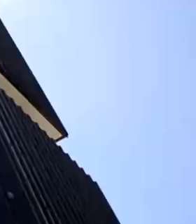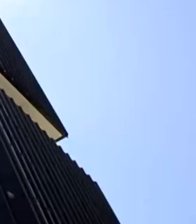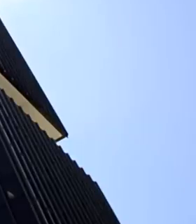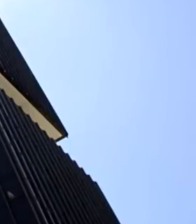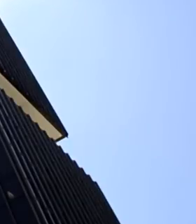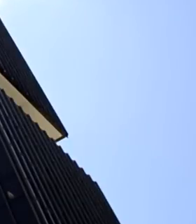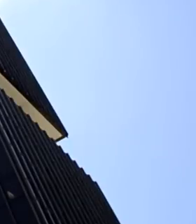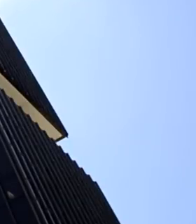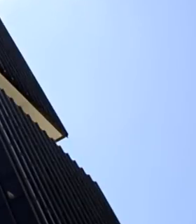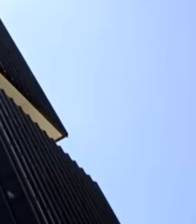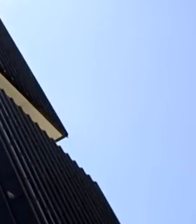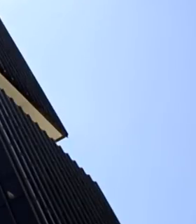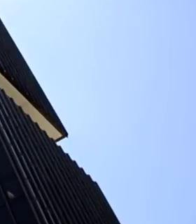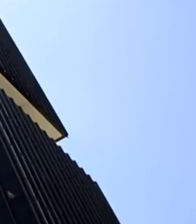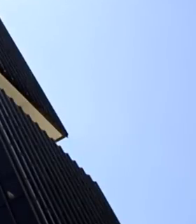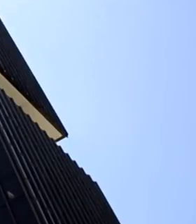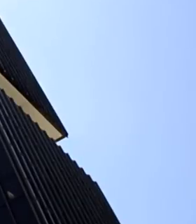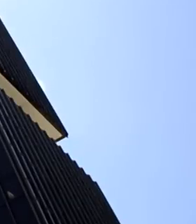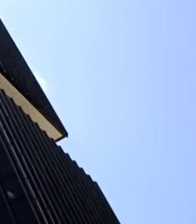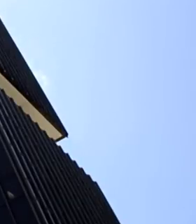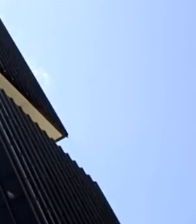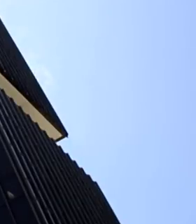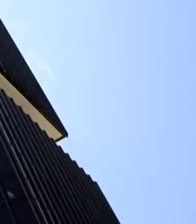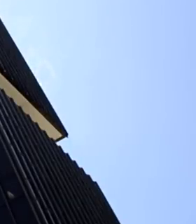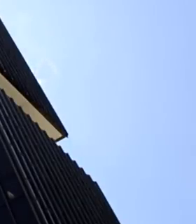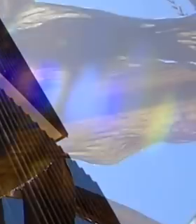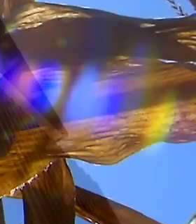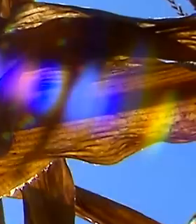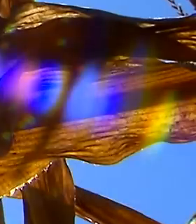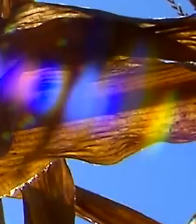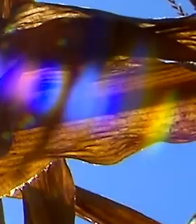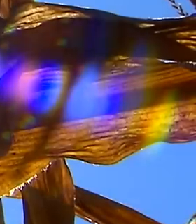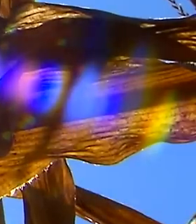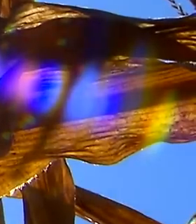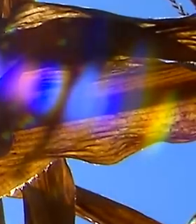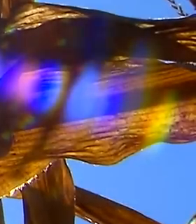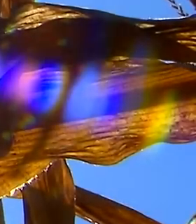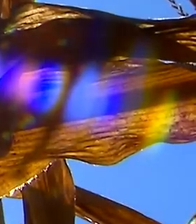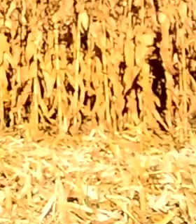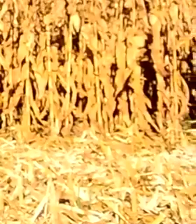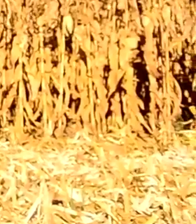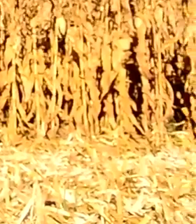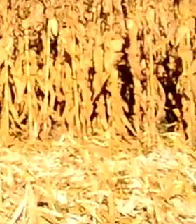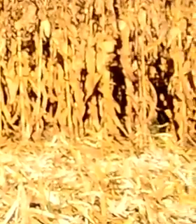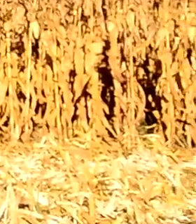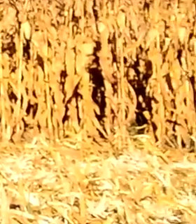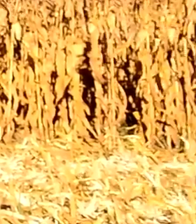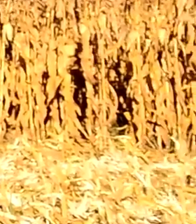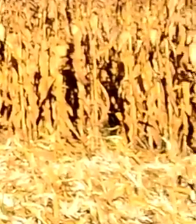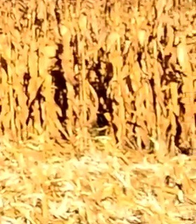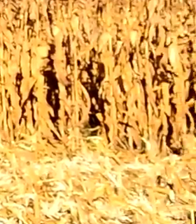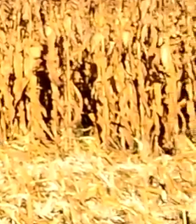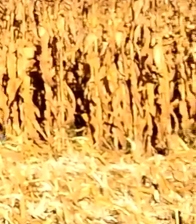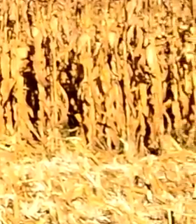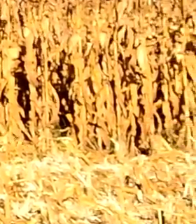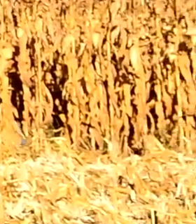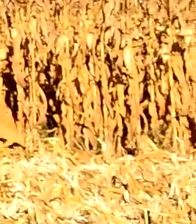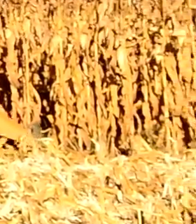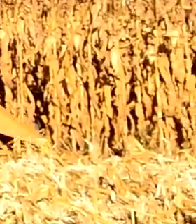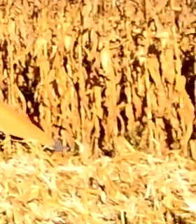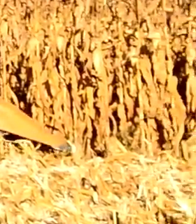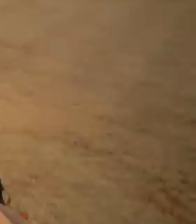dos clientes ao Banco Central a partir de janeiro. Produção recorde de grãos. Safra prevista para